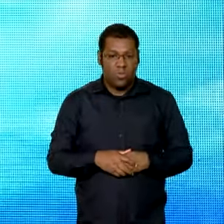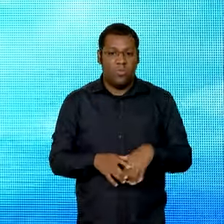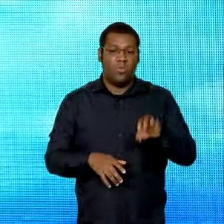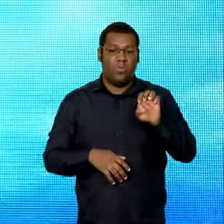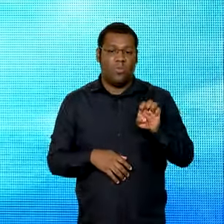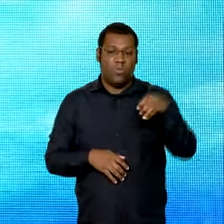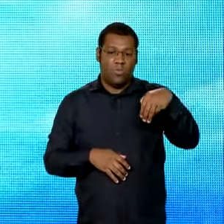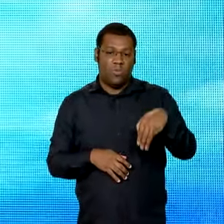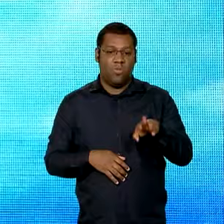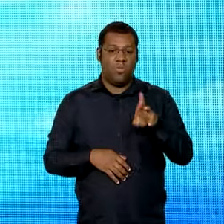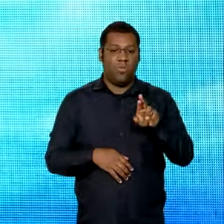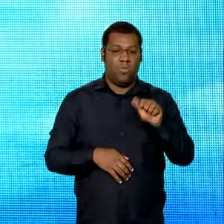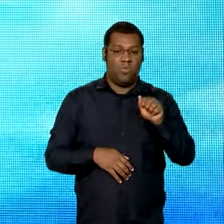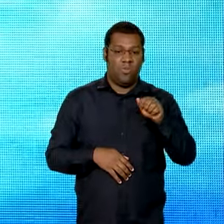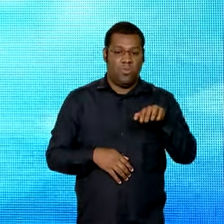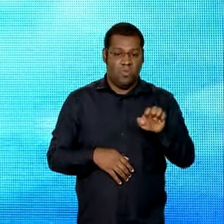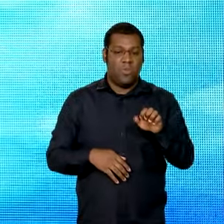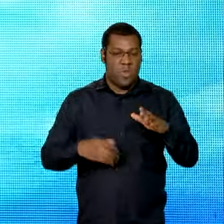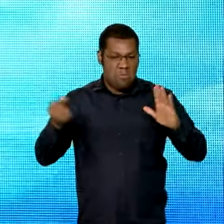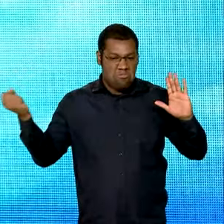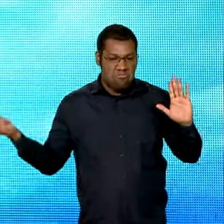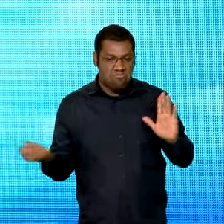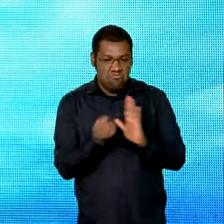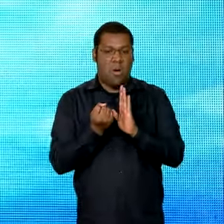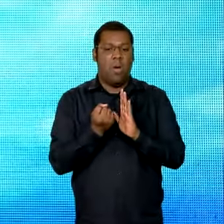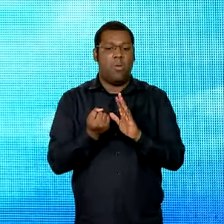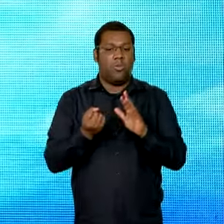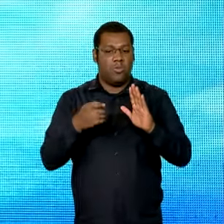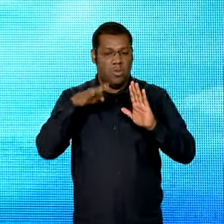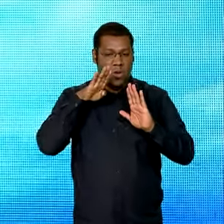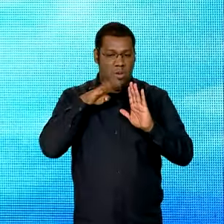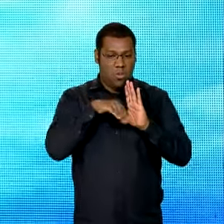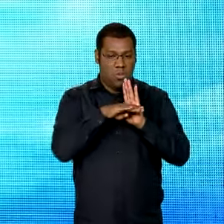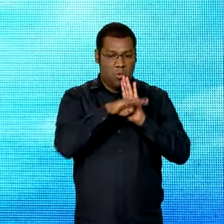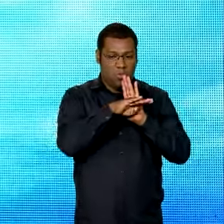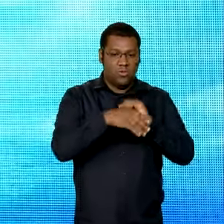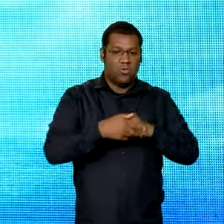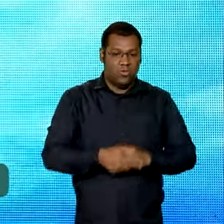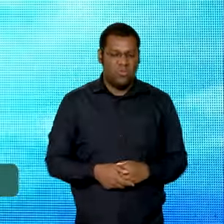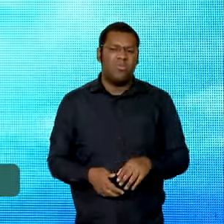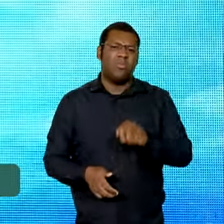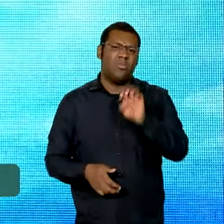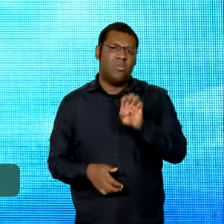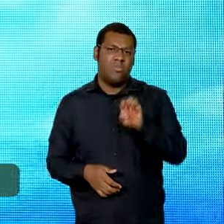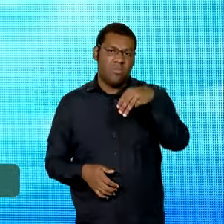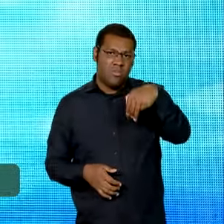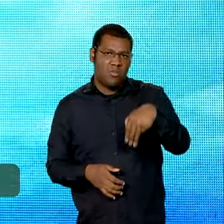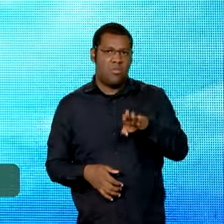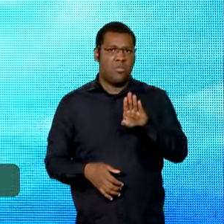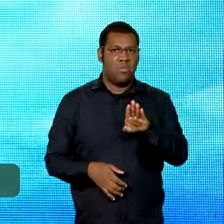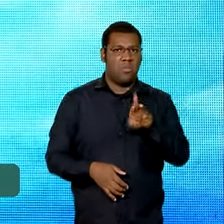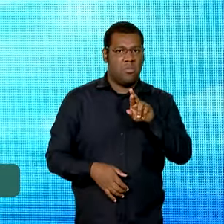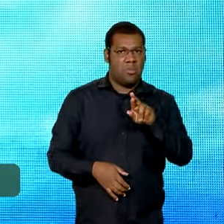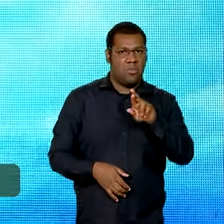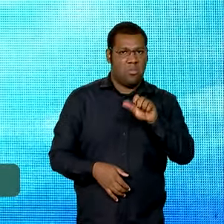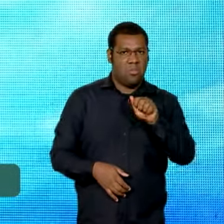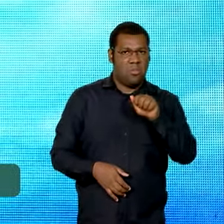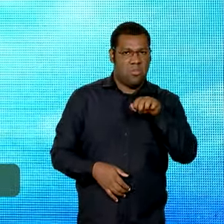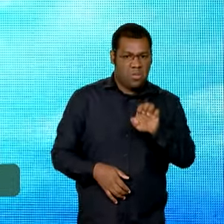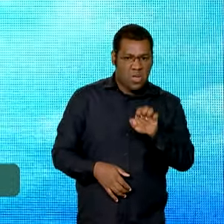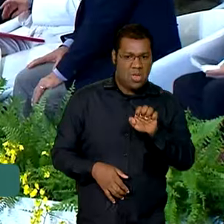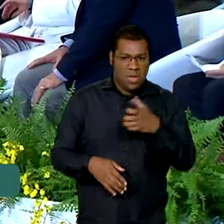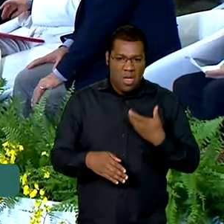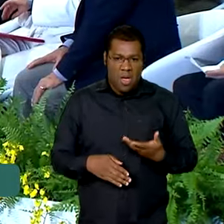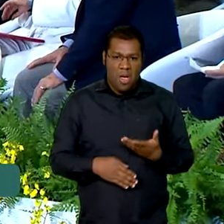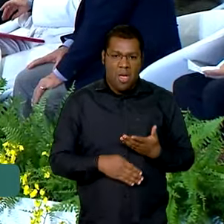recorde histórico na Bolsa. Isso é sinal que quem está olhando para a Embraer está vendo com otimismo o desenvolvimento da companhia. Uma